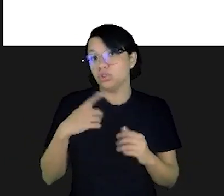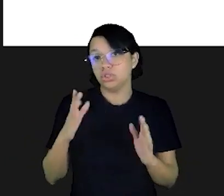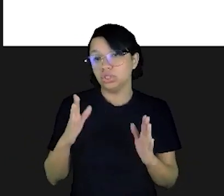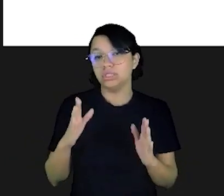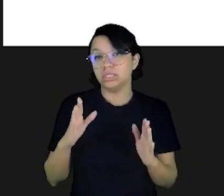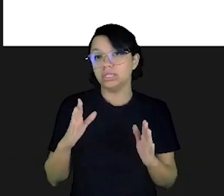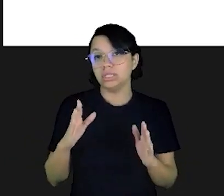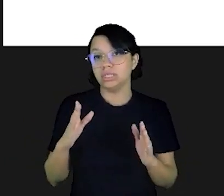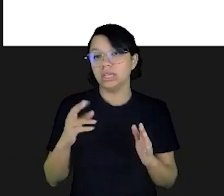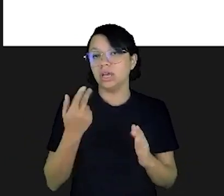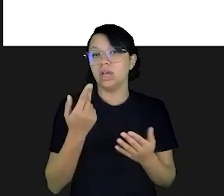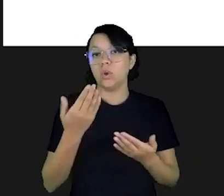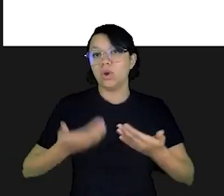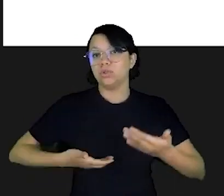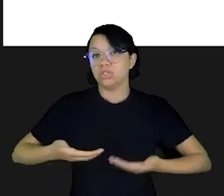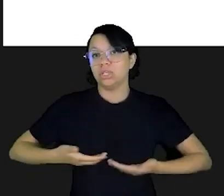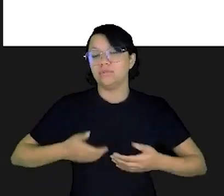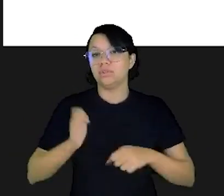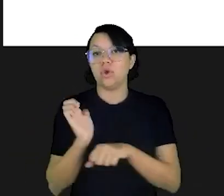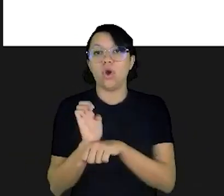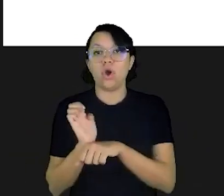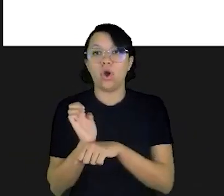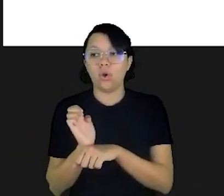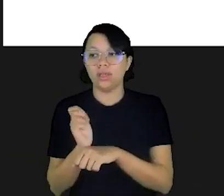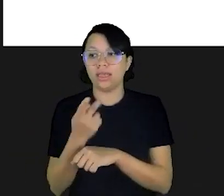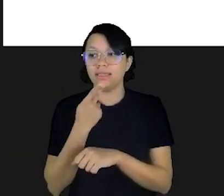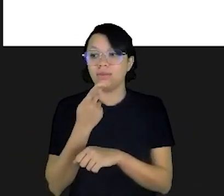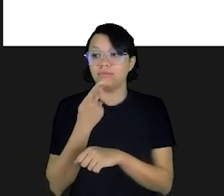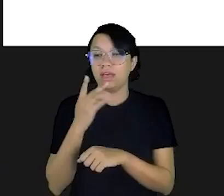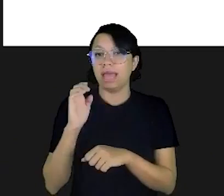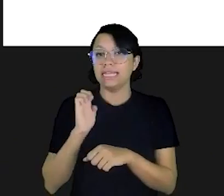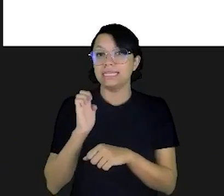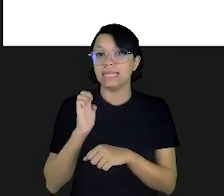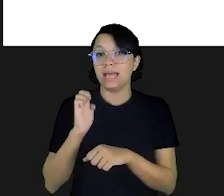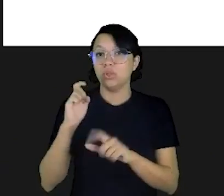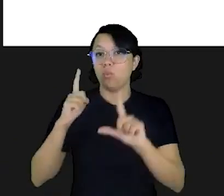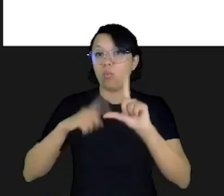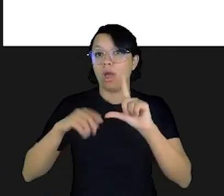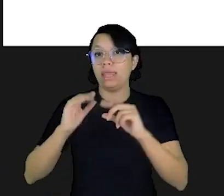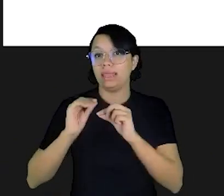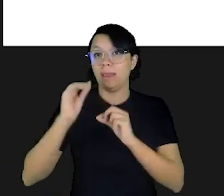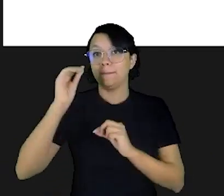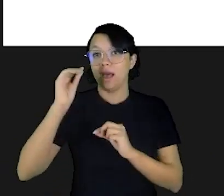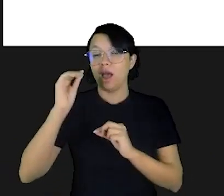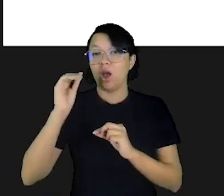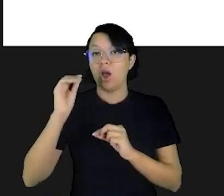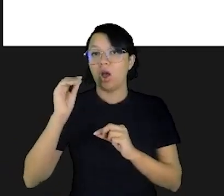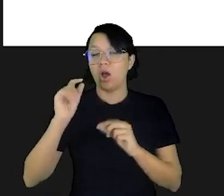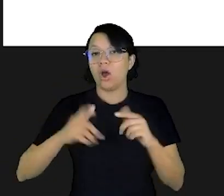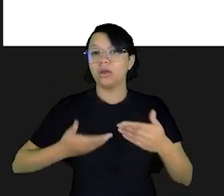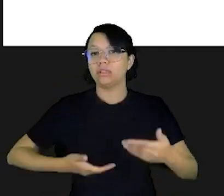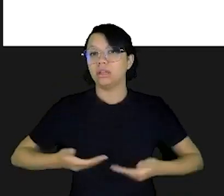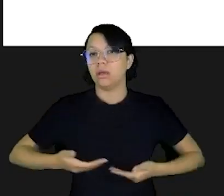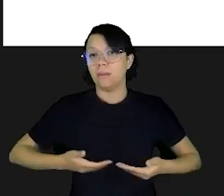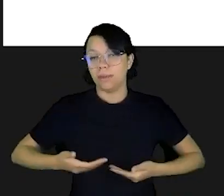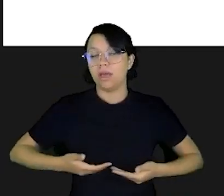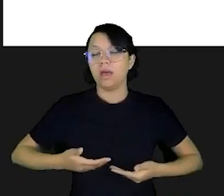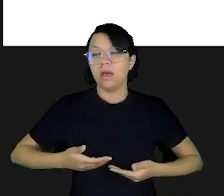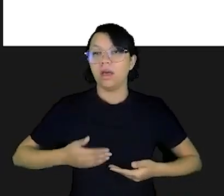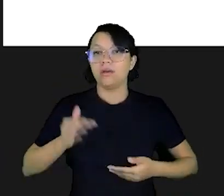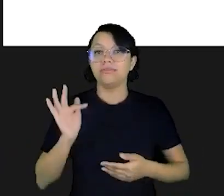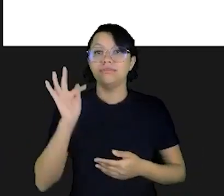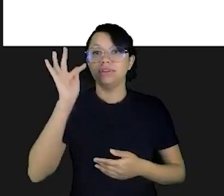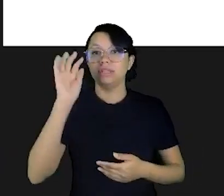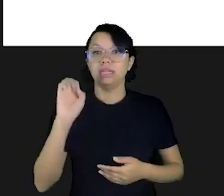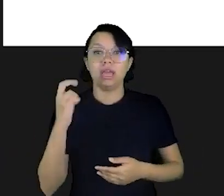emergência para quem é um servidor do Estado, e aqui eu disse Estado com letra maiúscula, servidor federal, ou mesmo um servidor estadual,